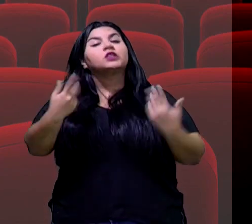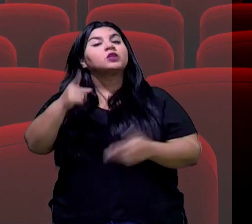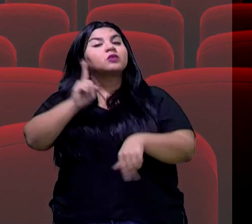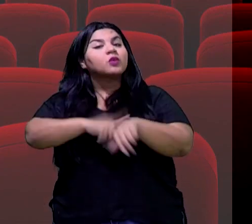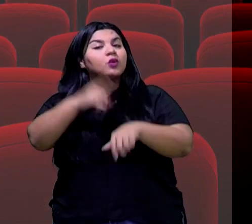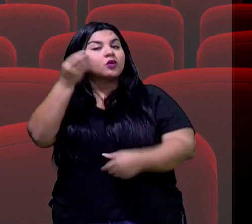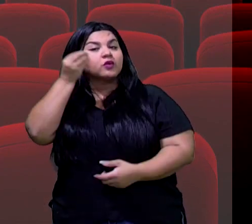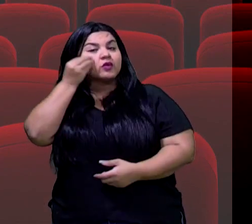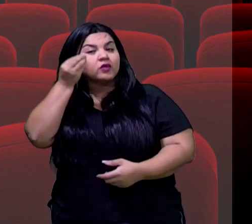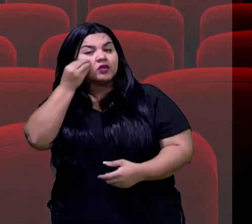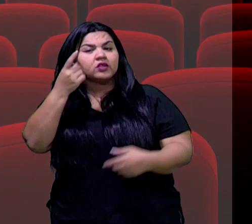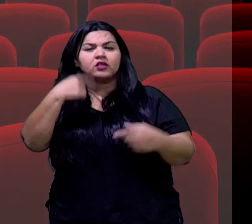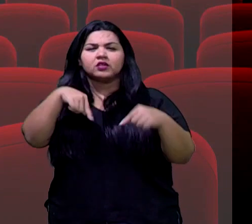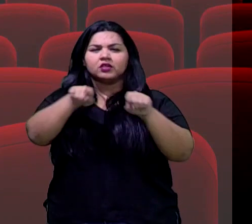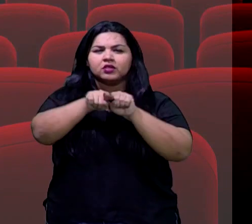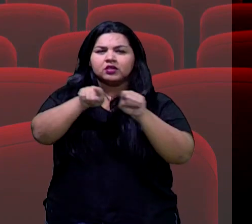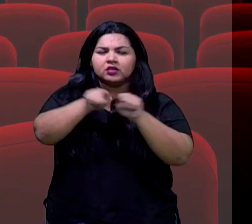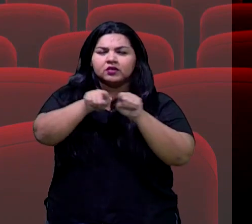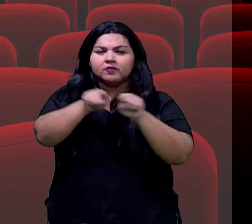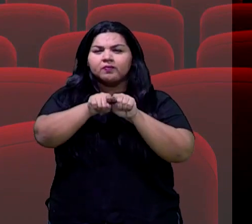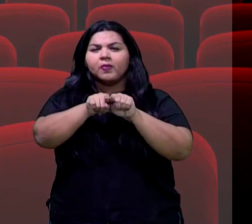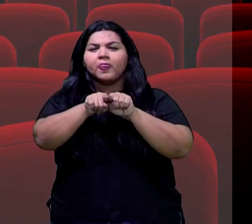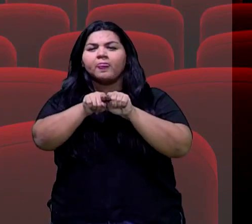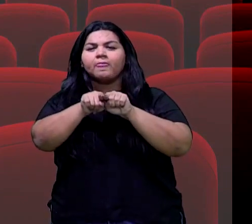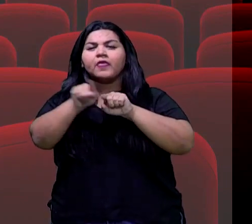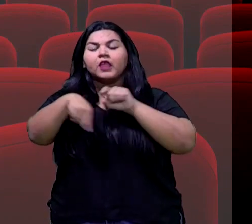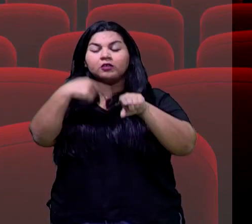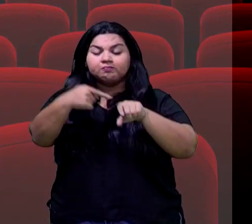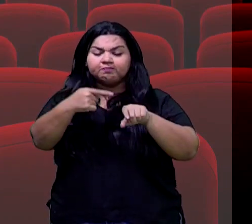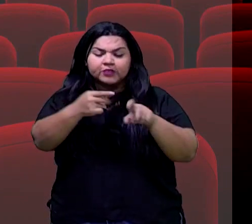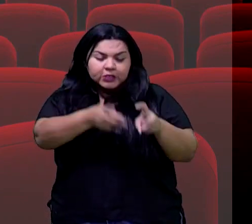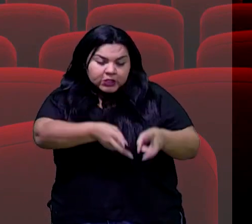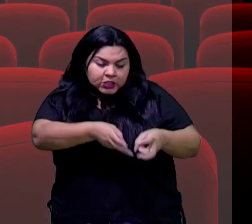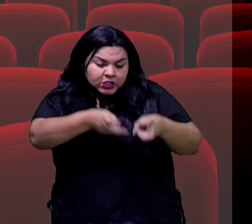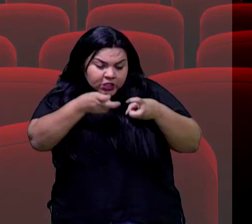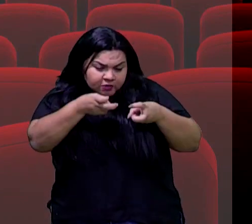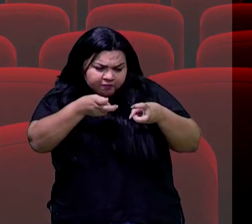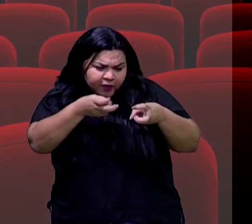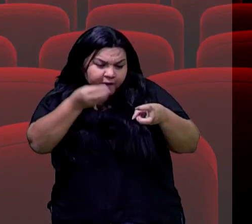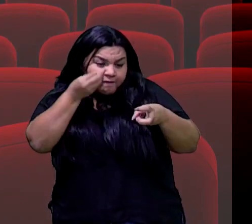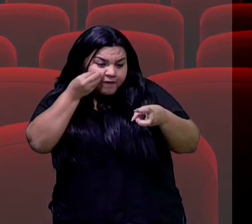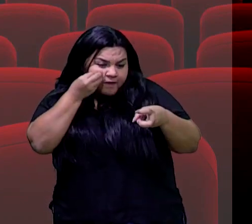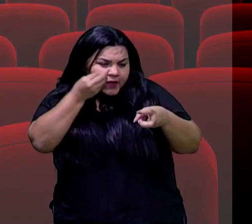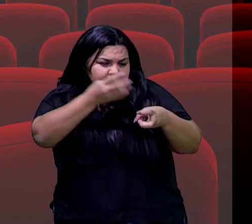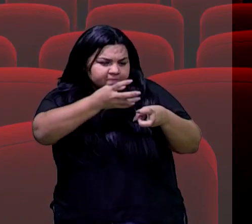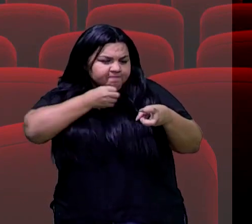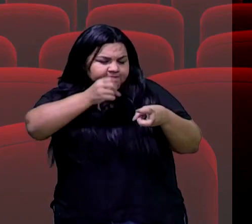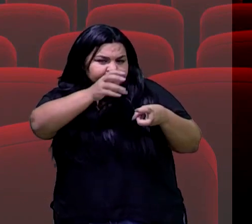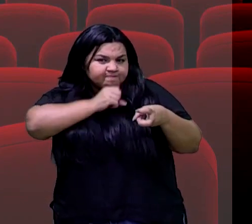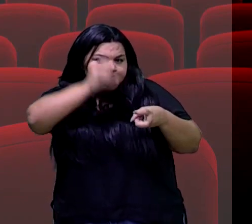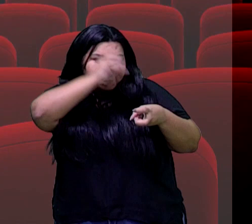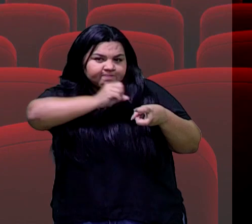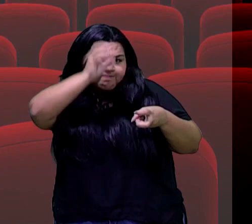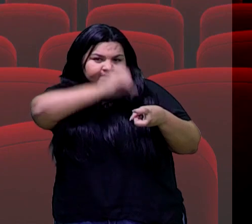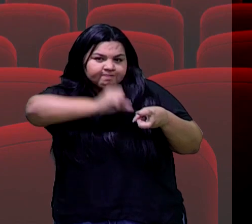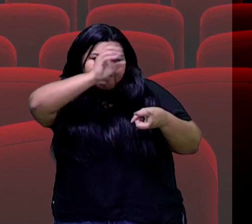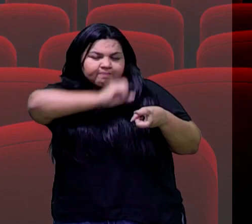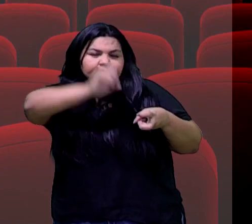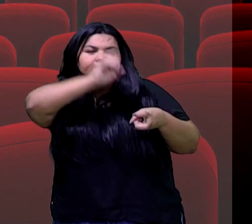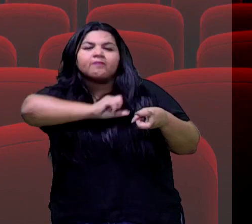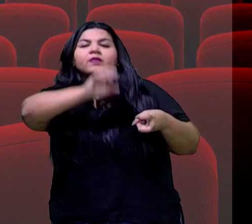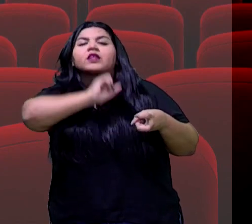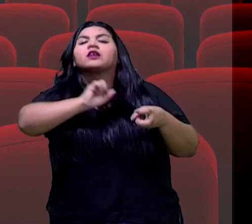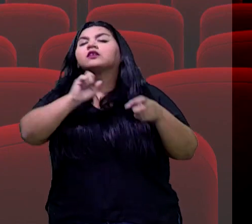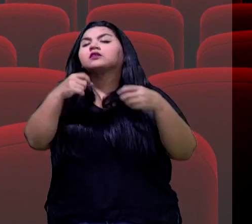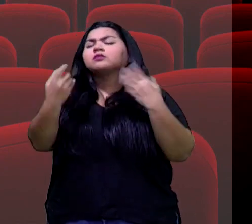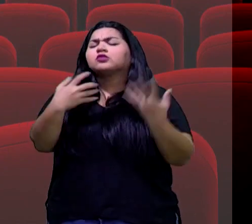assistindo um filme e da gente extrair dele, não é? O conteúdo que seja essencial pra gente compreender a história e também de que maneira a gente vai,